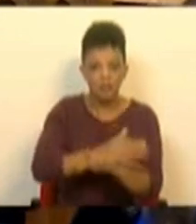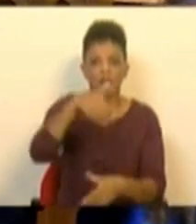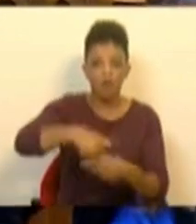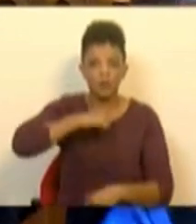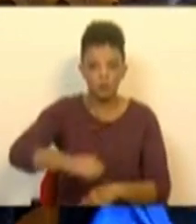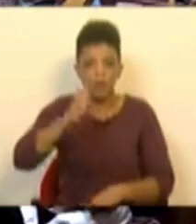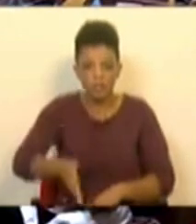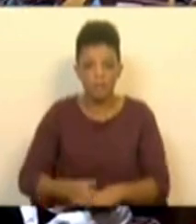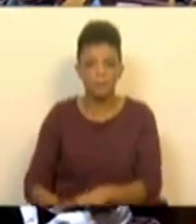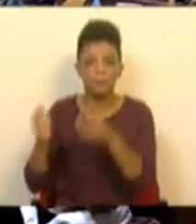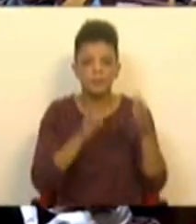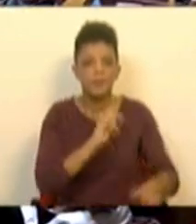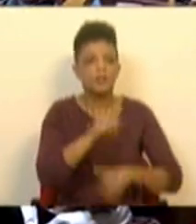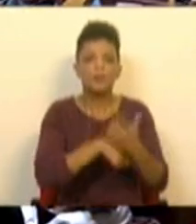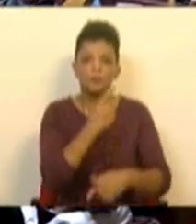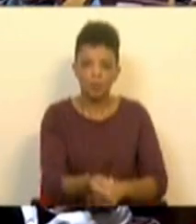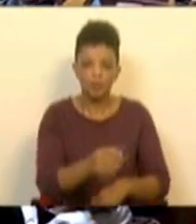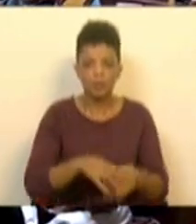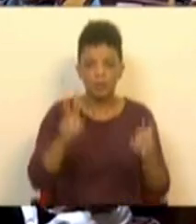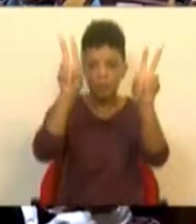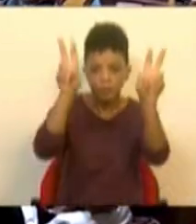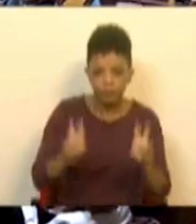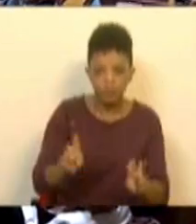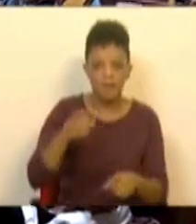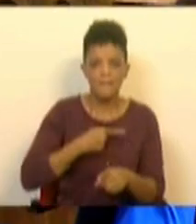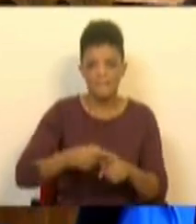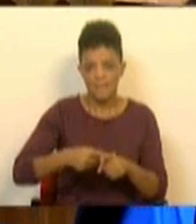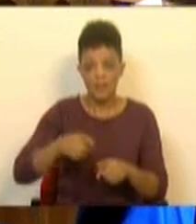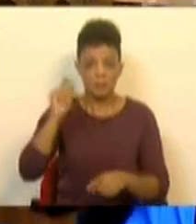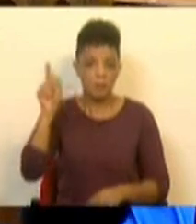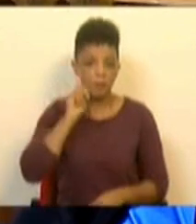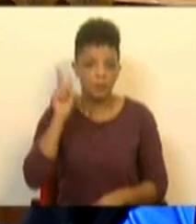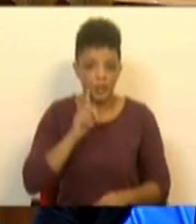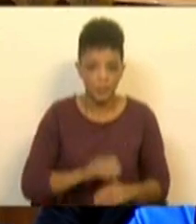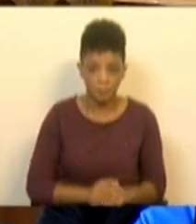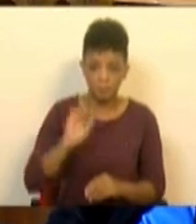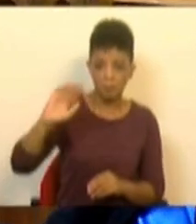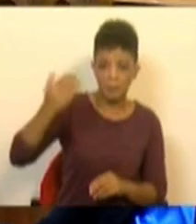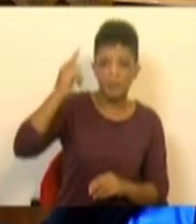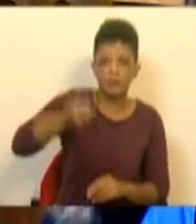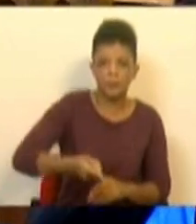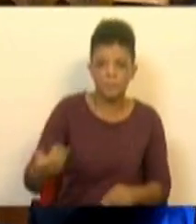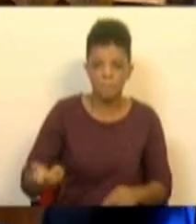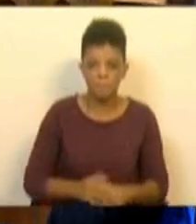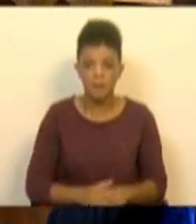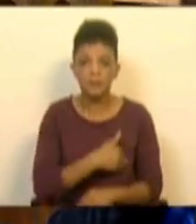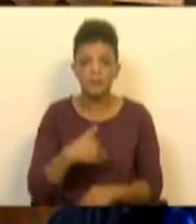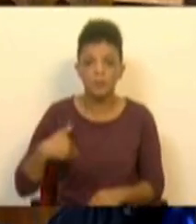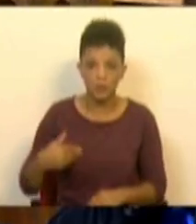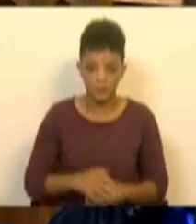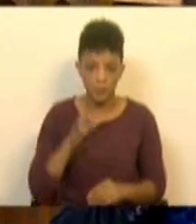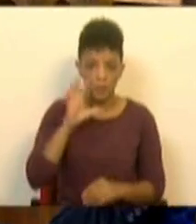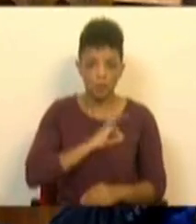E depois trouxemos assuntos muito interessantes e pertinentes. O primeiro, o da saúde.